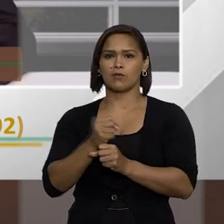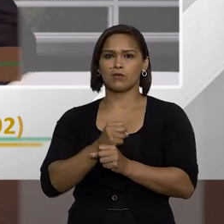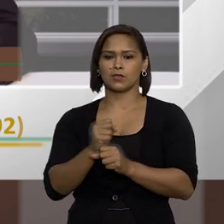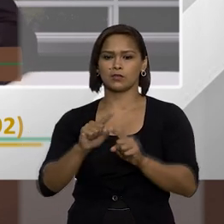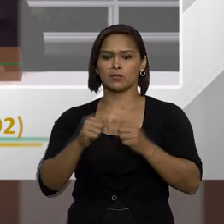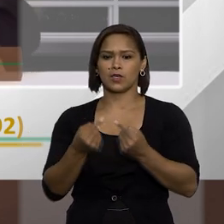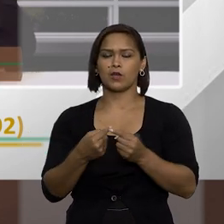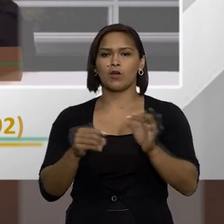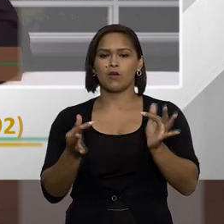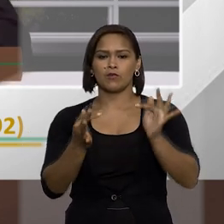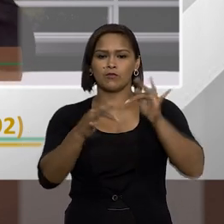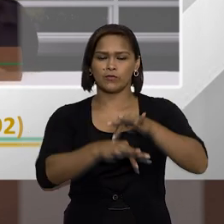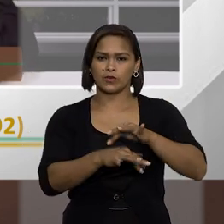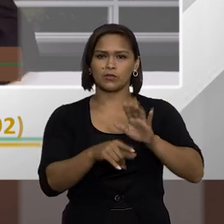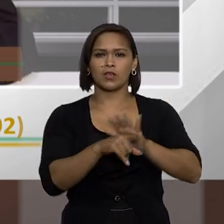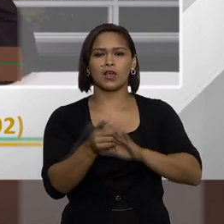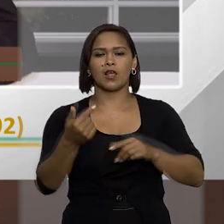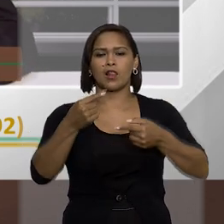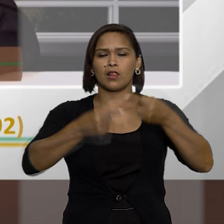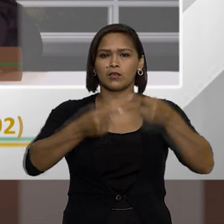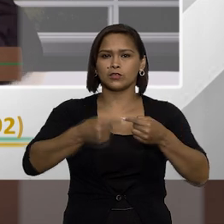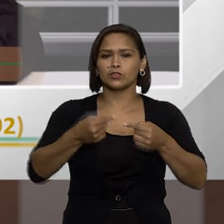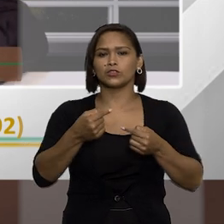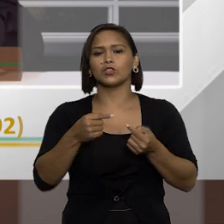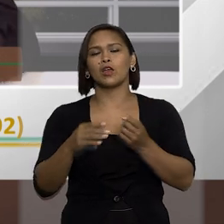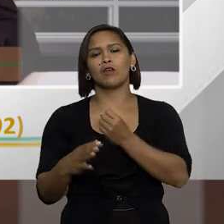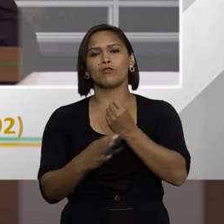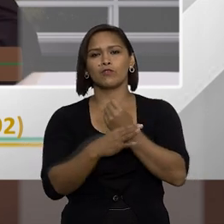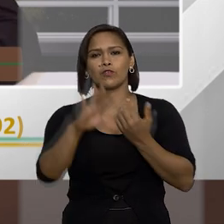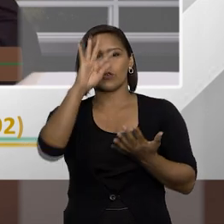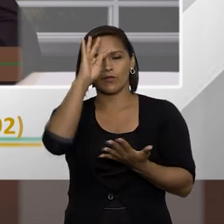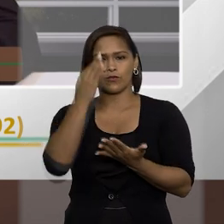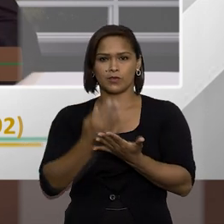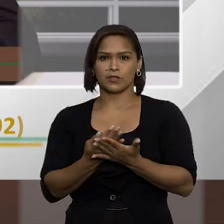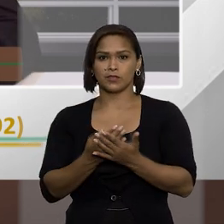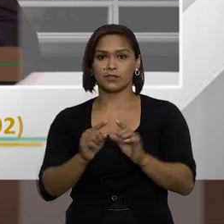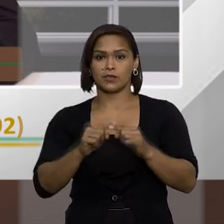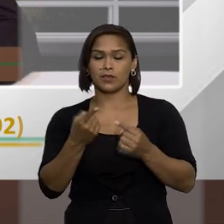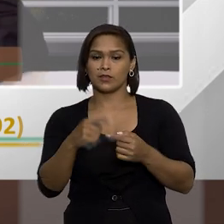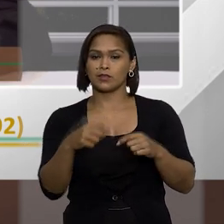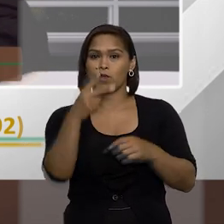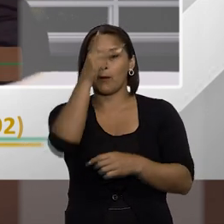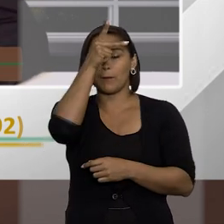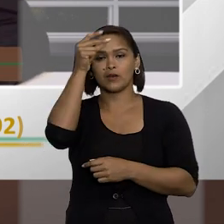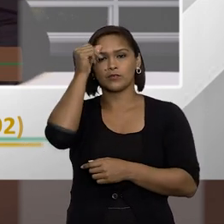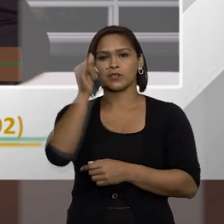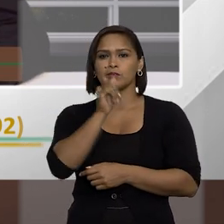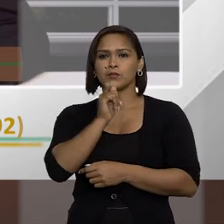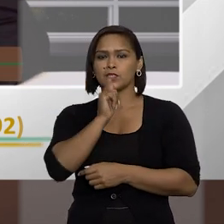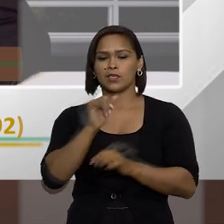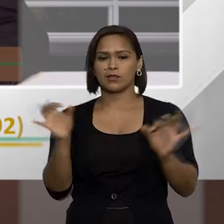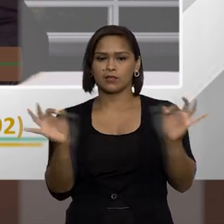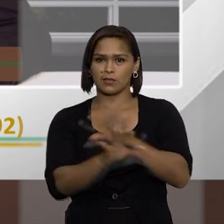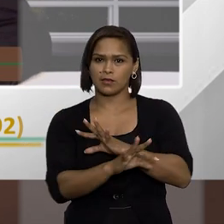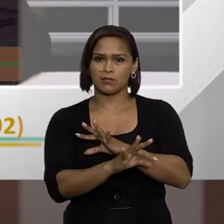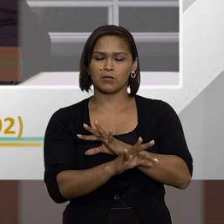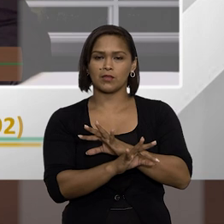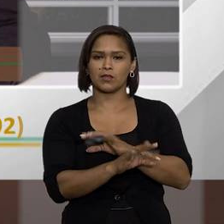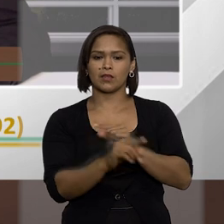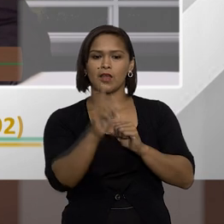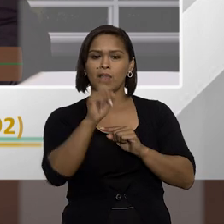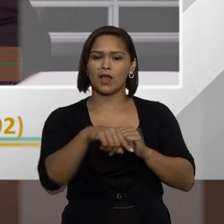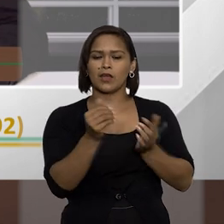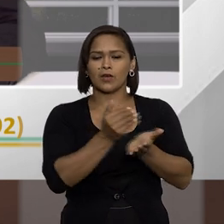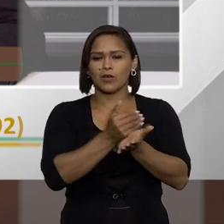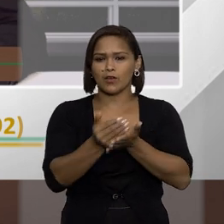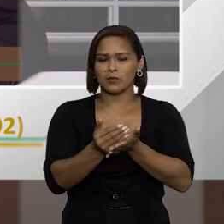anos para quando for o término do mandato eletivo do cargo de comissão da função de confiança então um prefeito por exemplo quando termina o mandato